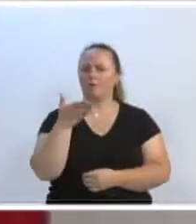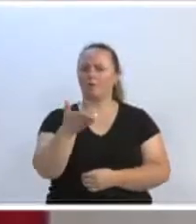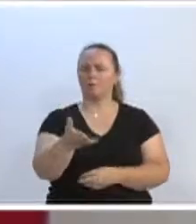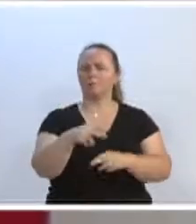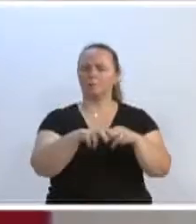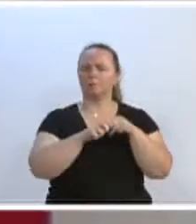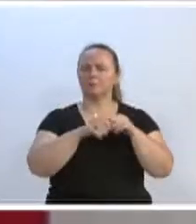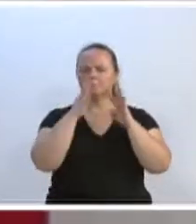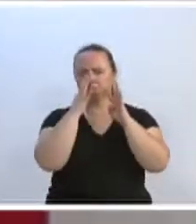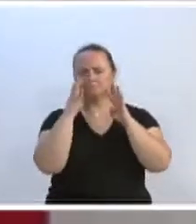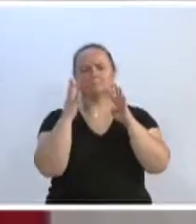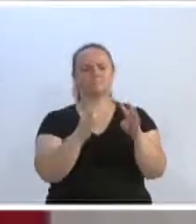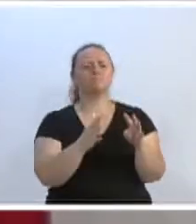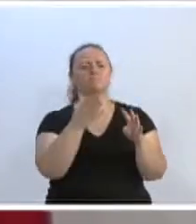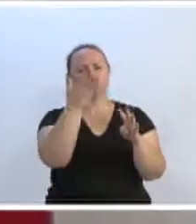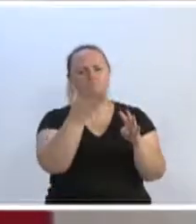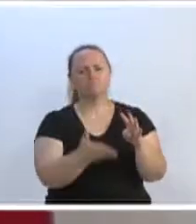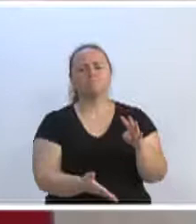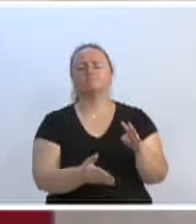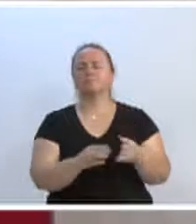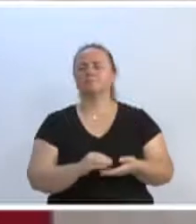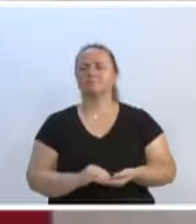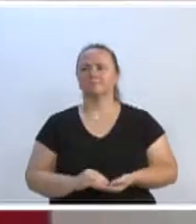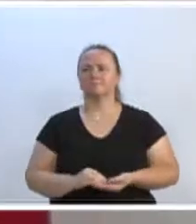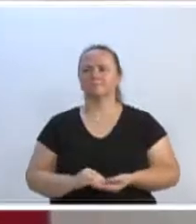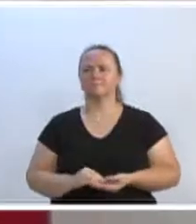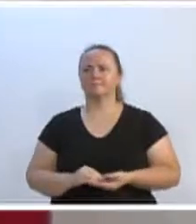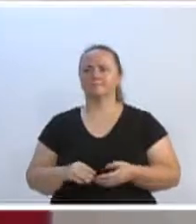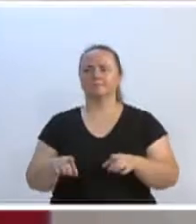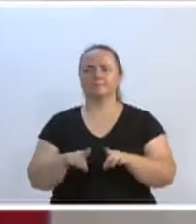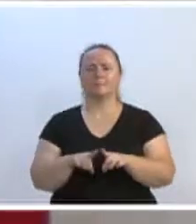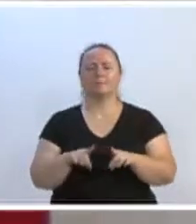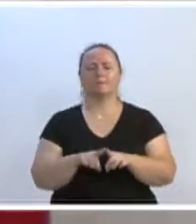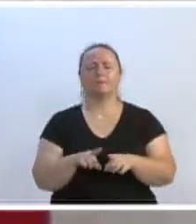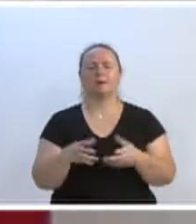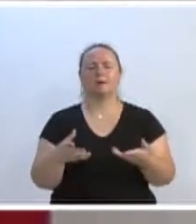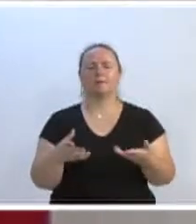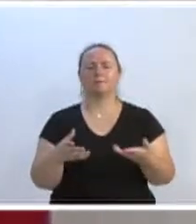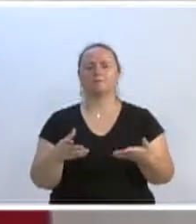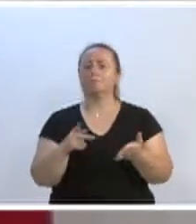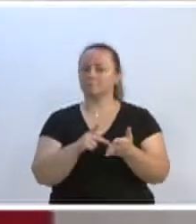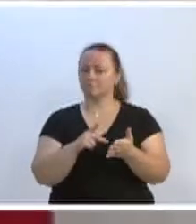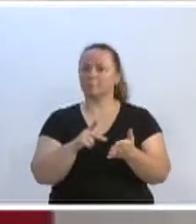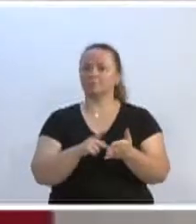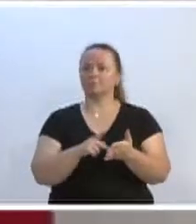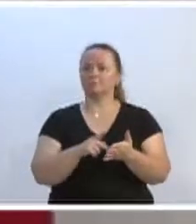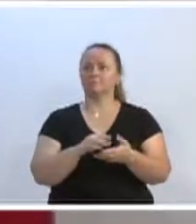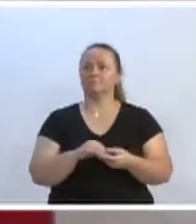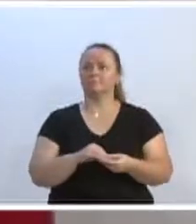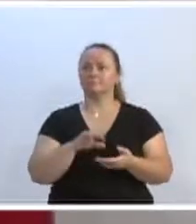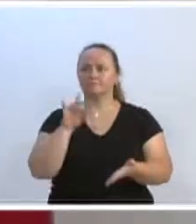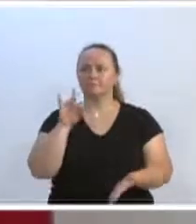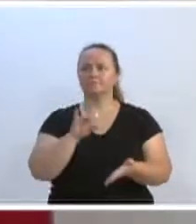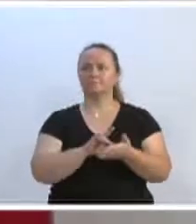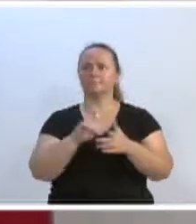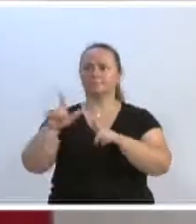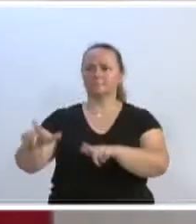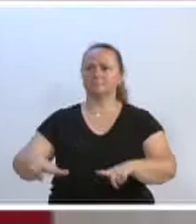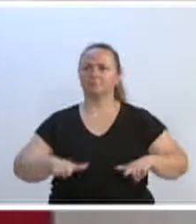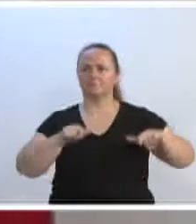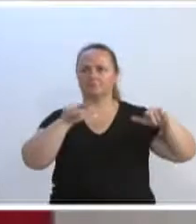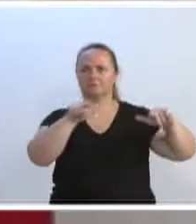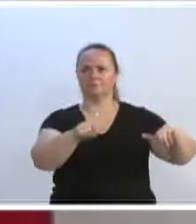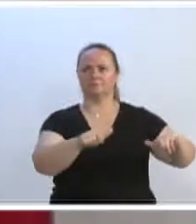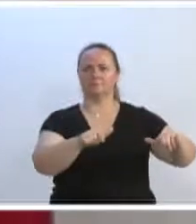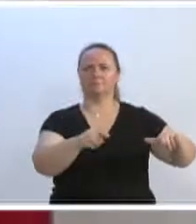reconhecimento de público. E já o passo que eu digo, e que depois faço questão de entregar para vossas excelências